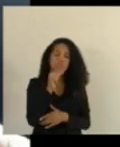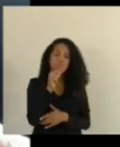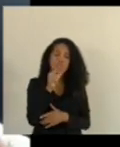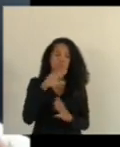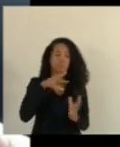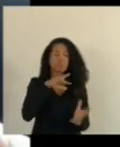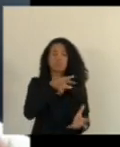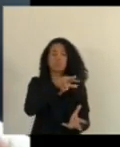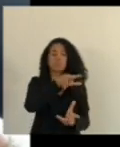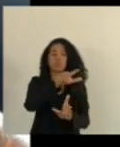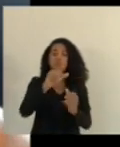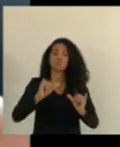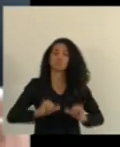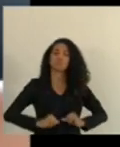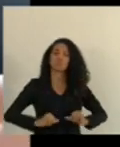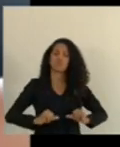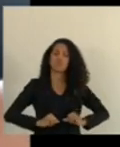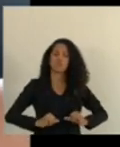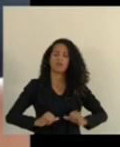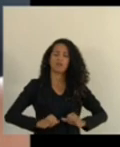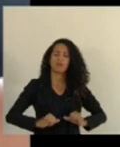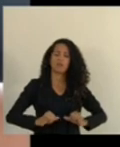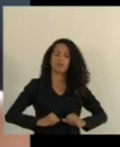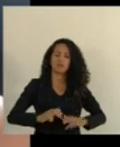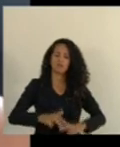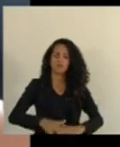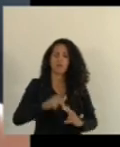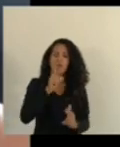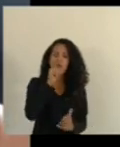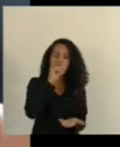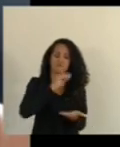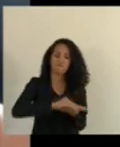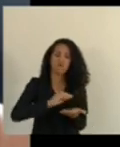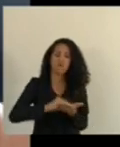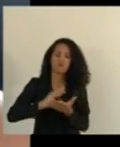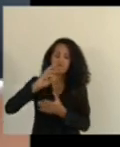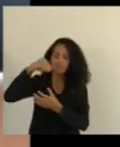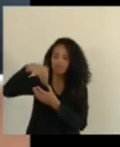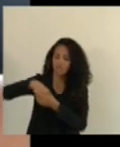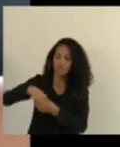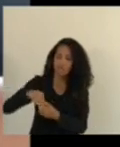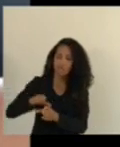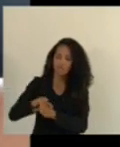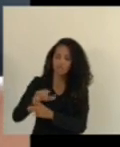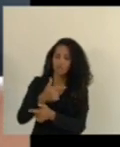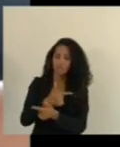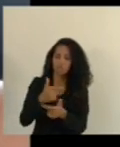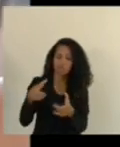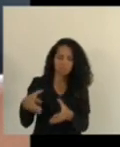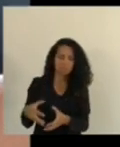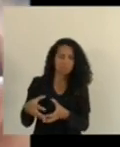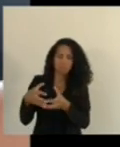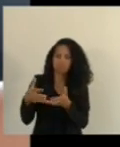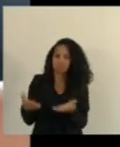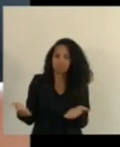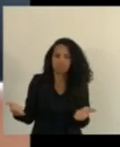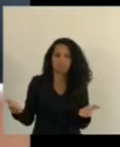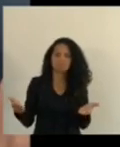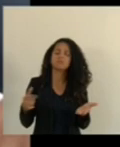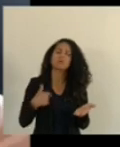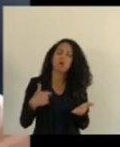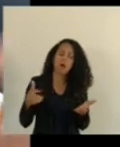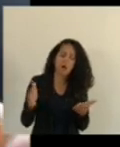ela fica fora do conselho então ela se sente tanto em alguns